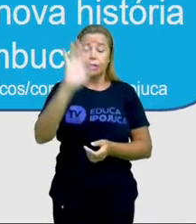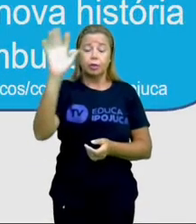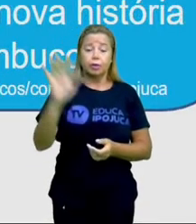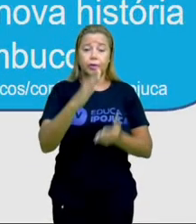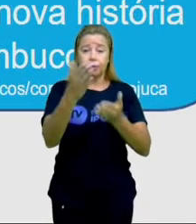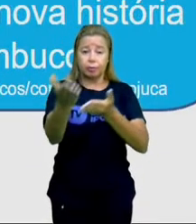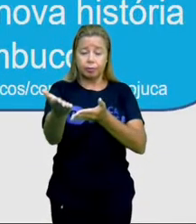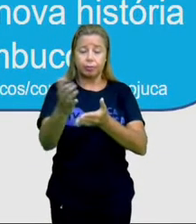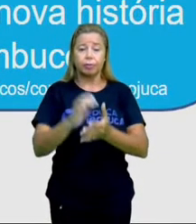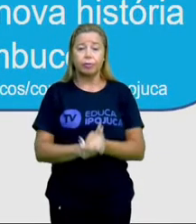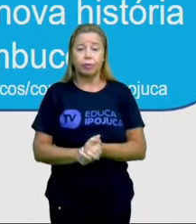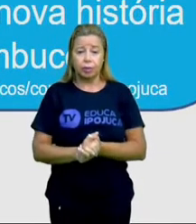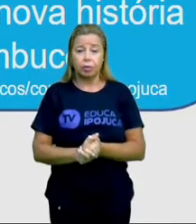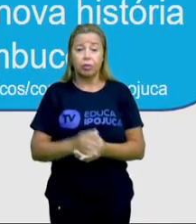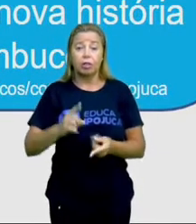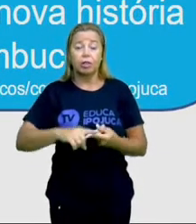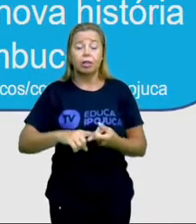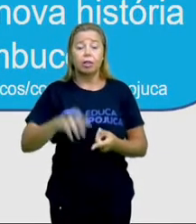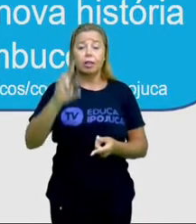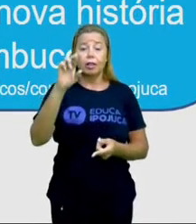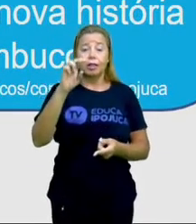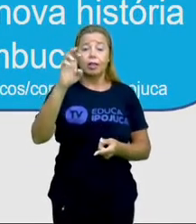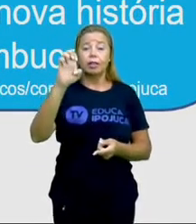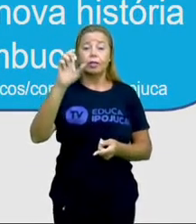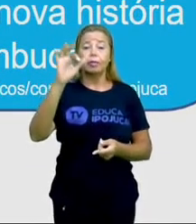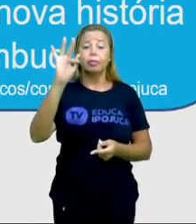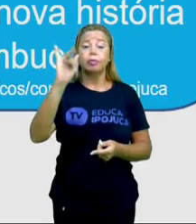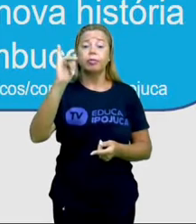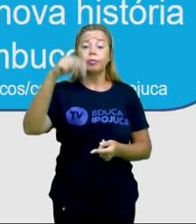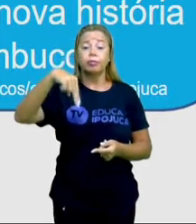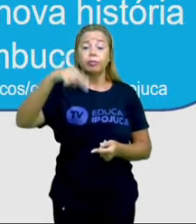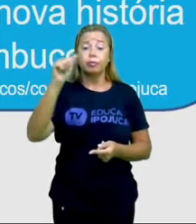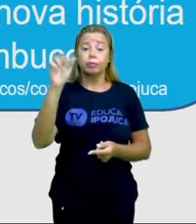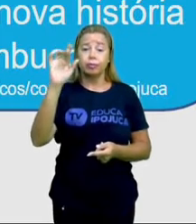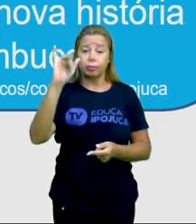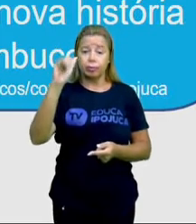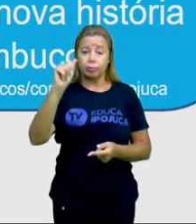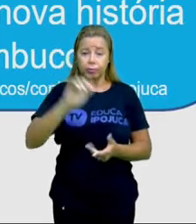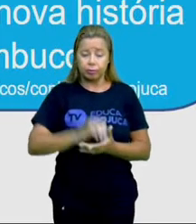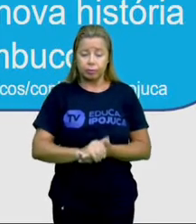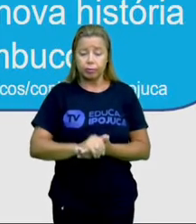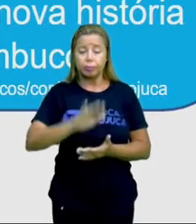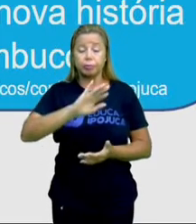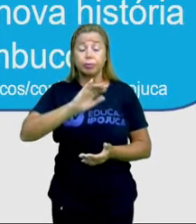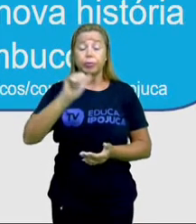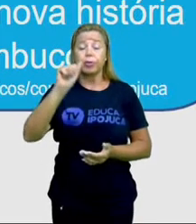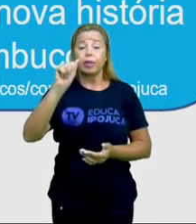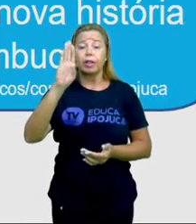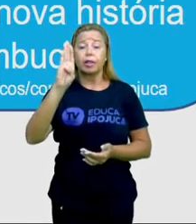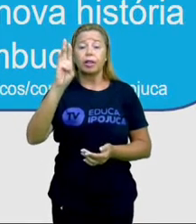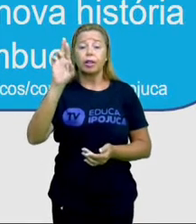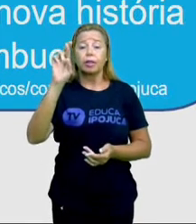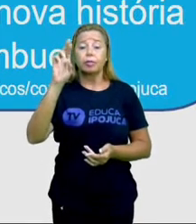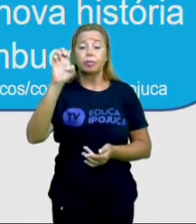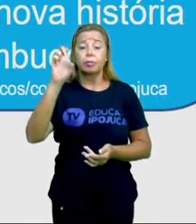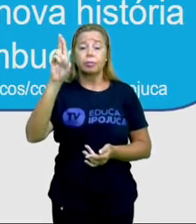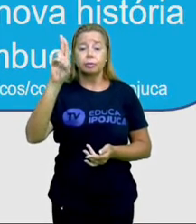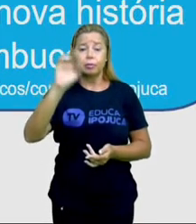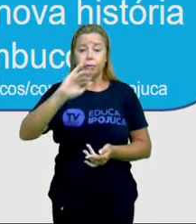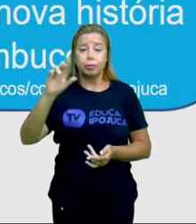onde temos a refinaria, a Abreu e Lima, e também temos o complexo de onde